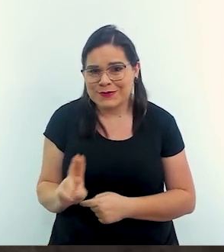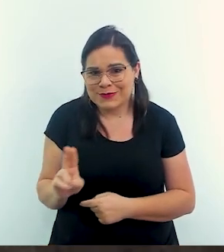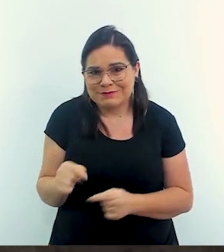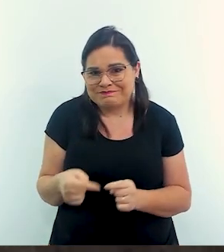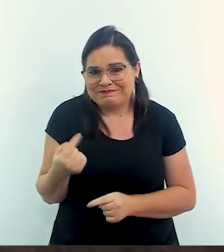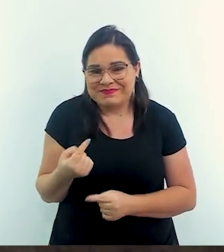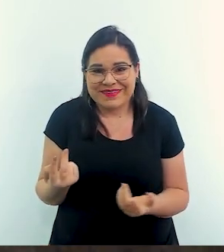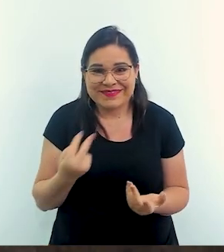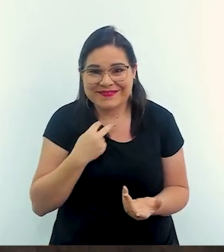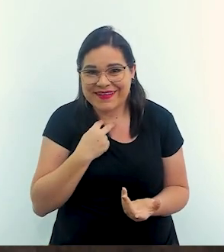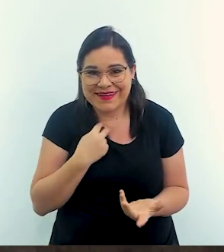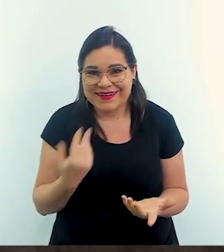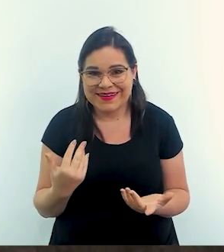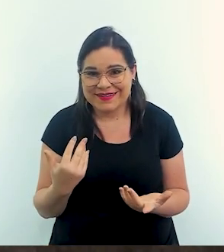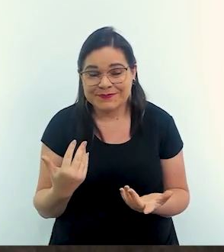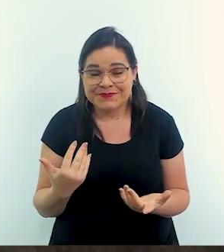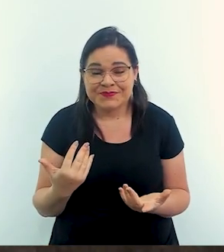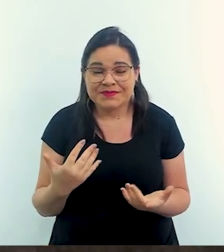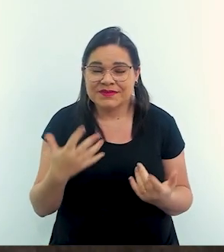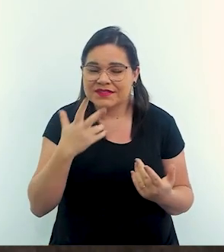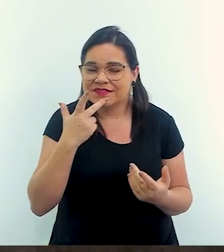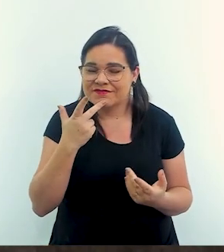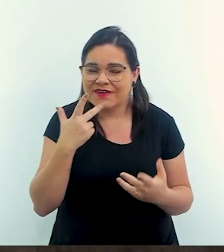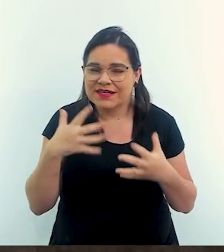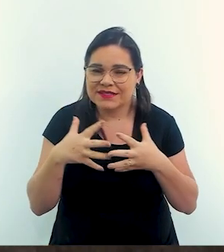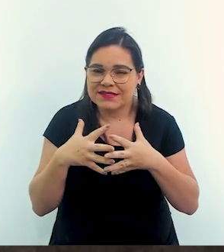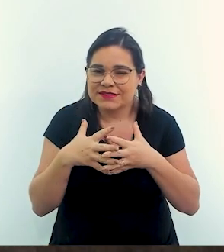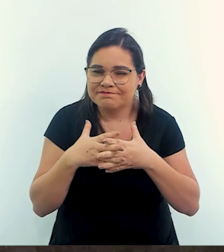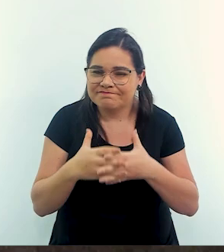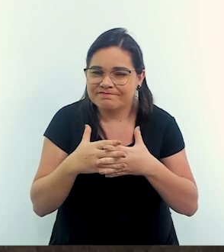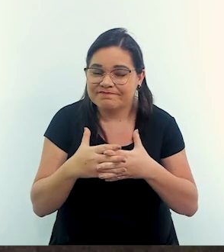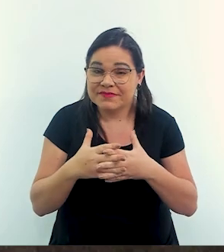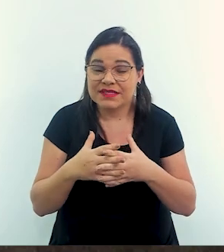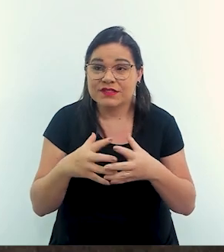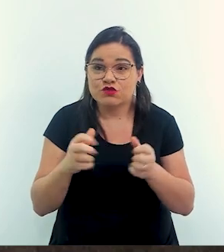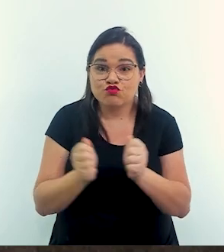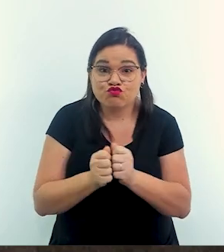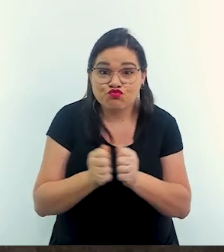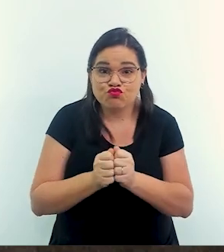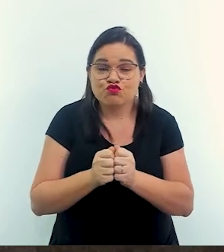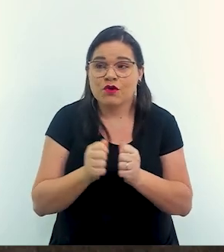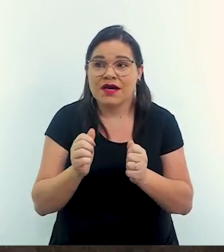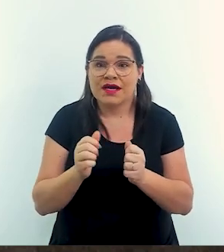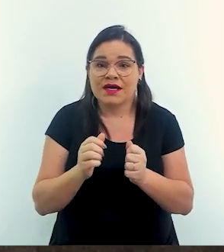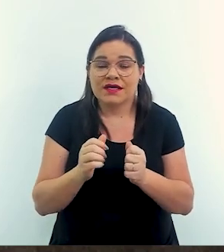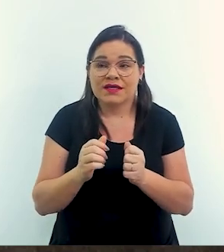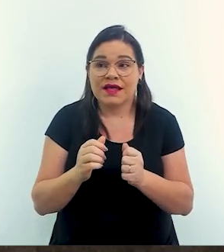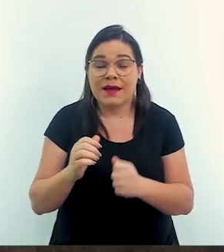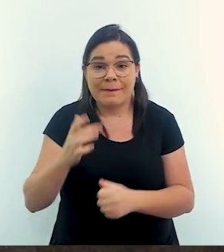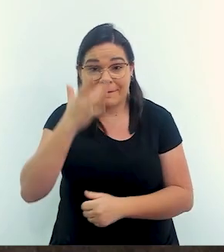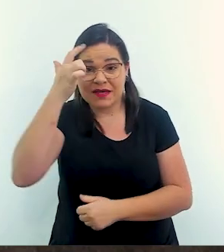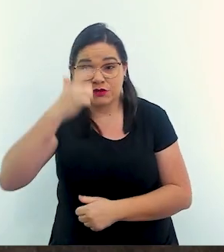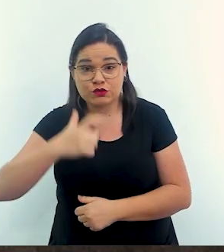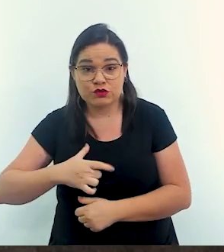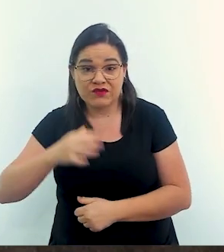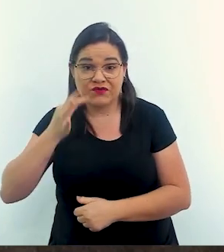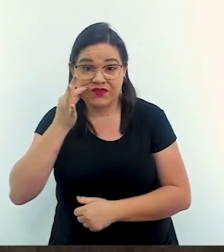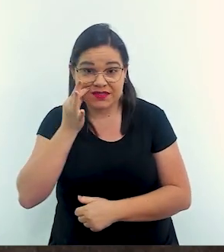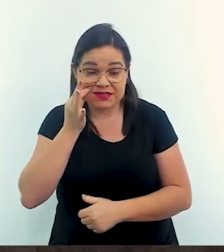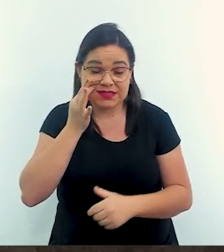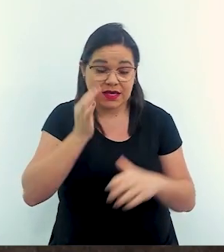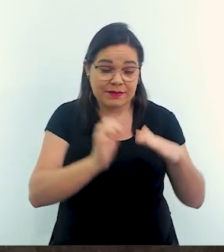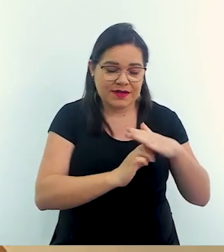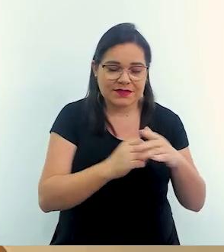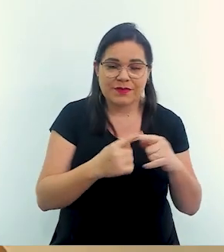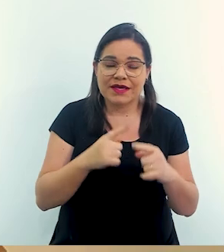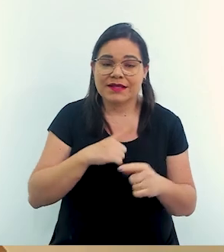Então, quando a gente fala desse entrelaçamento do CNPJ, da empresa, do corporativo, é importante por quê?